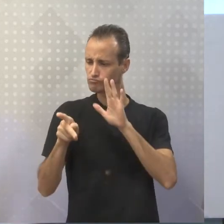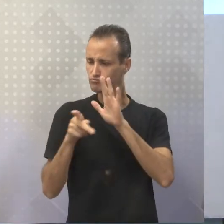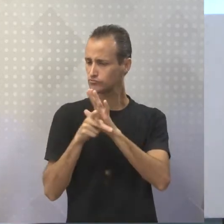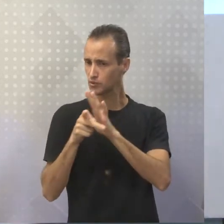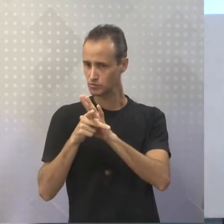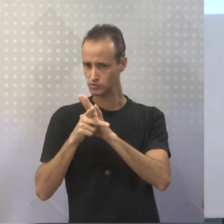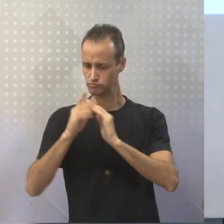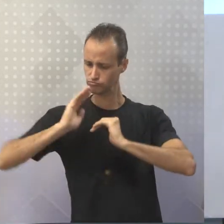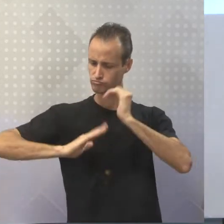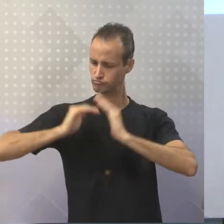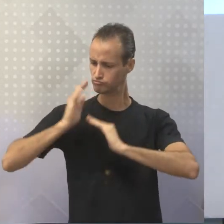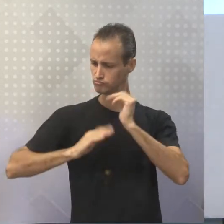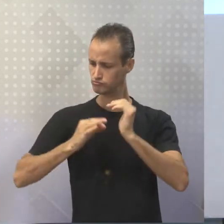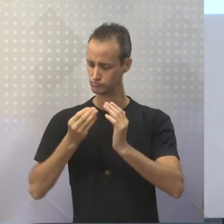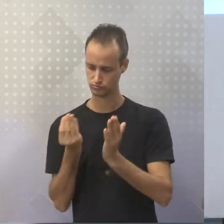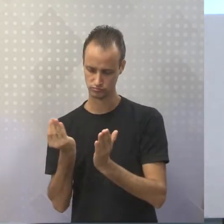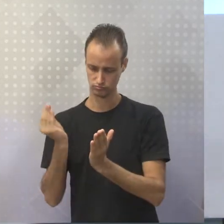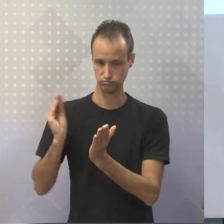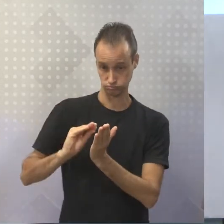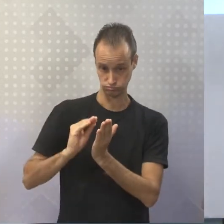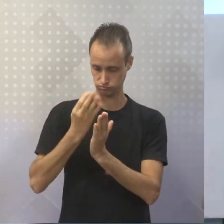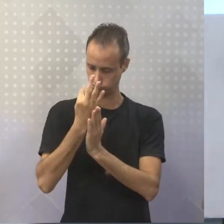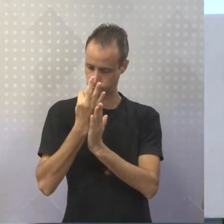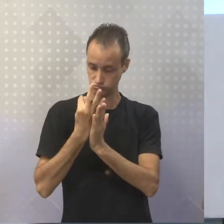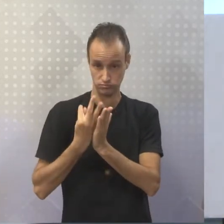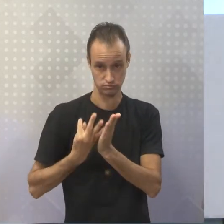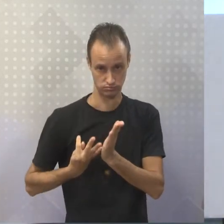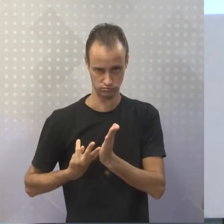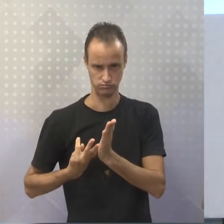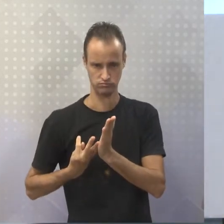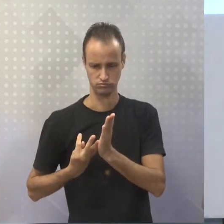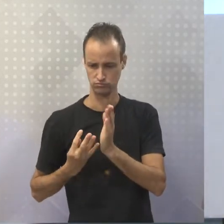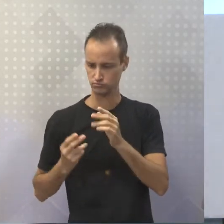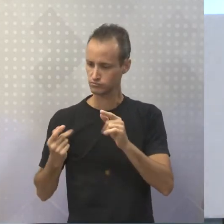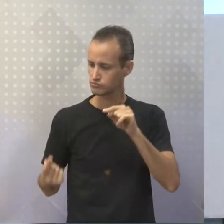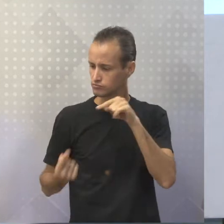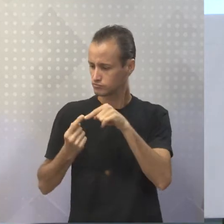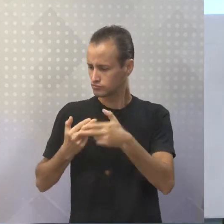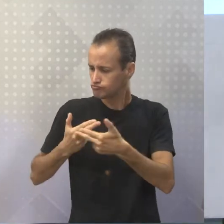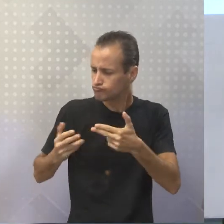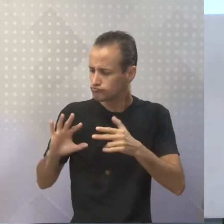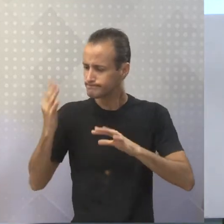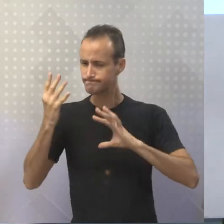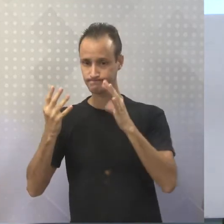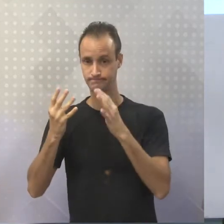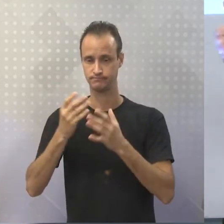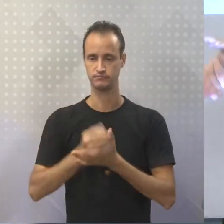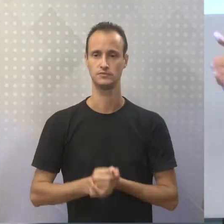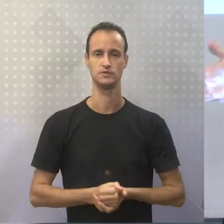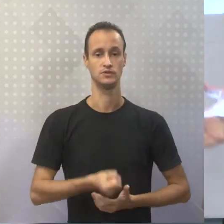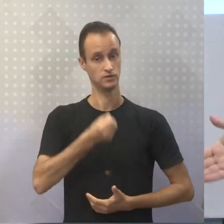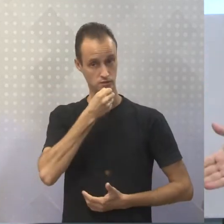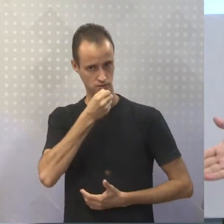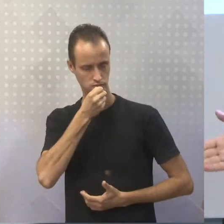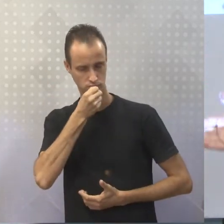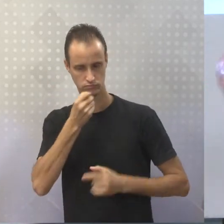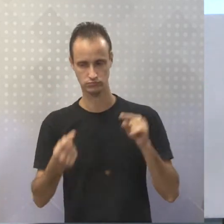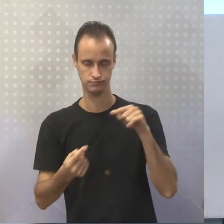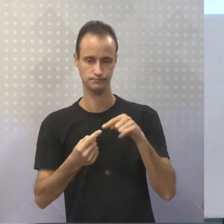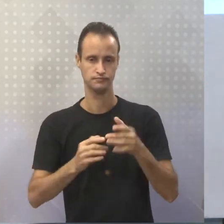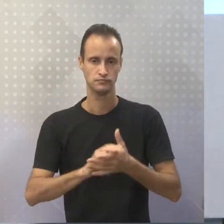opinativa referente ao fato narrado. Ou seja, a reportagem vai se posicionar assim,